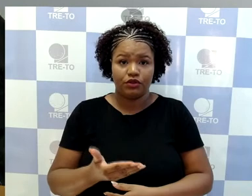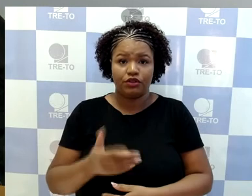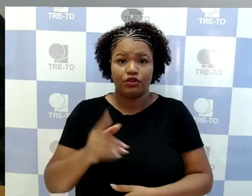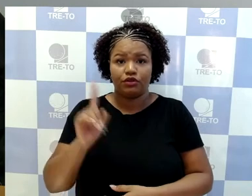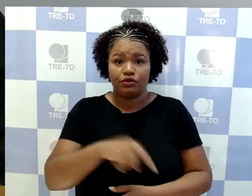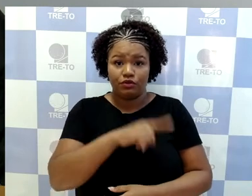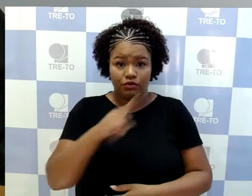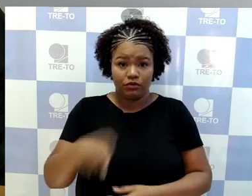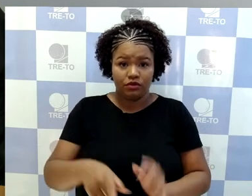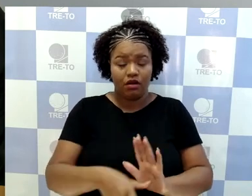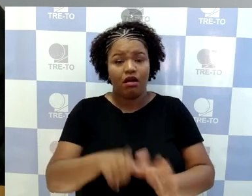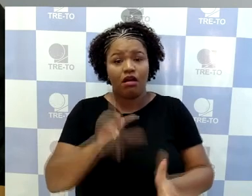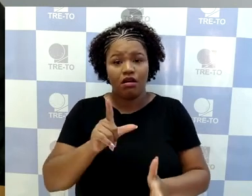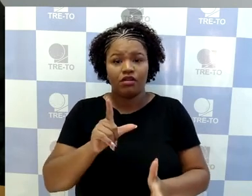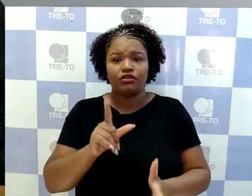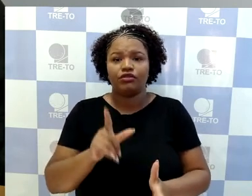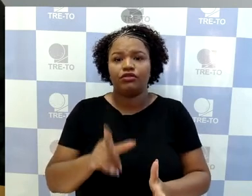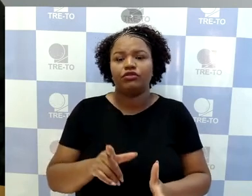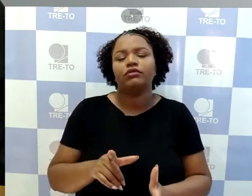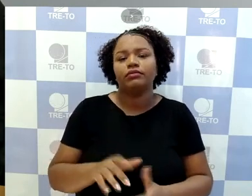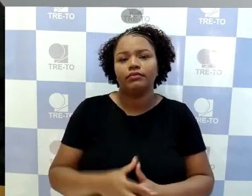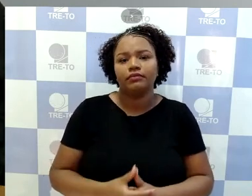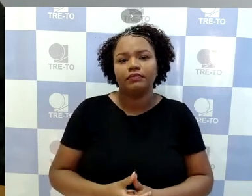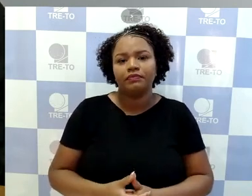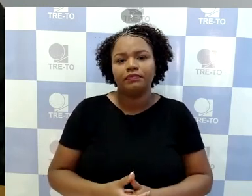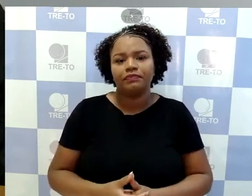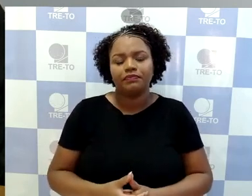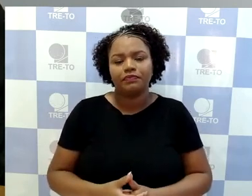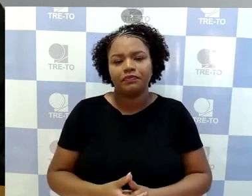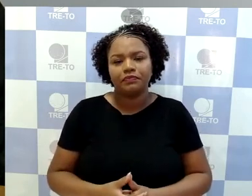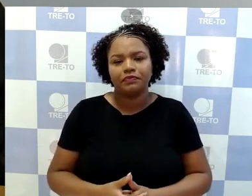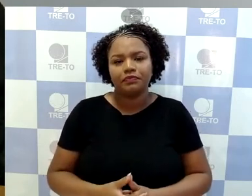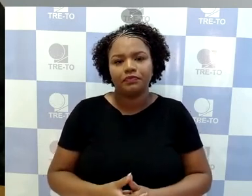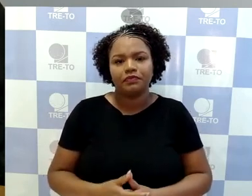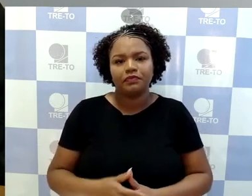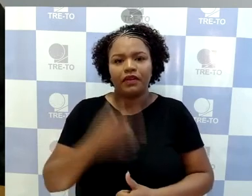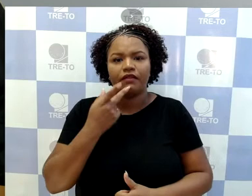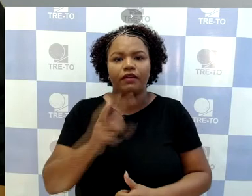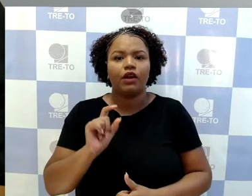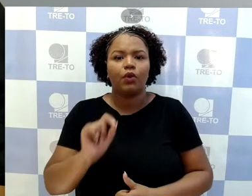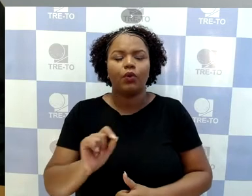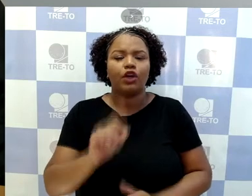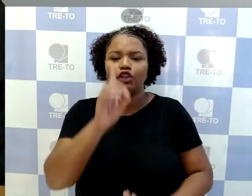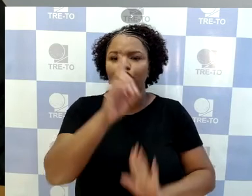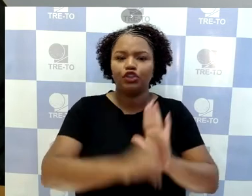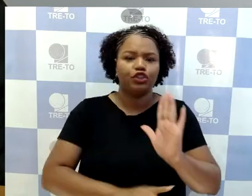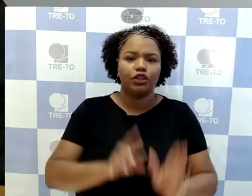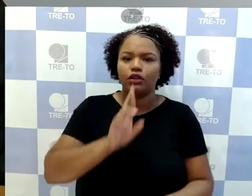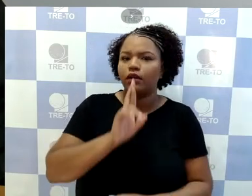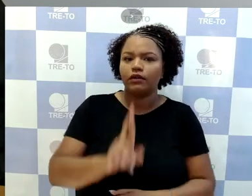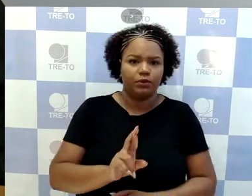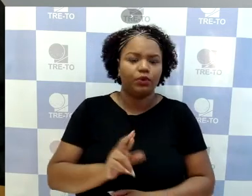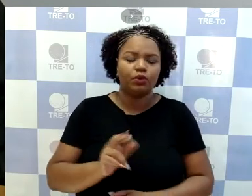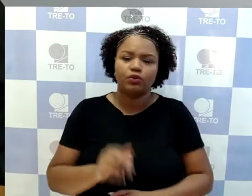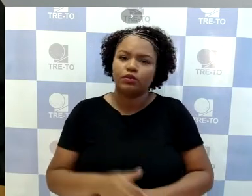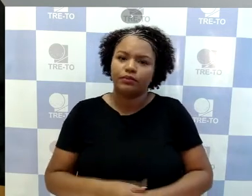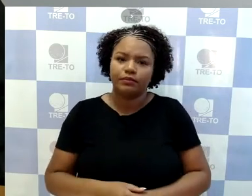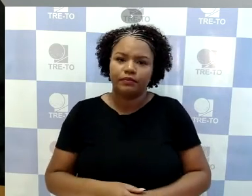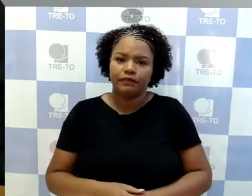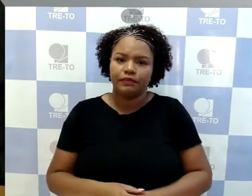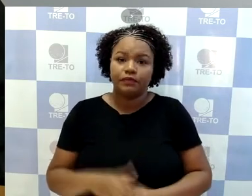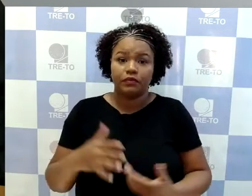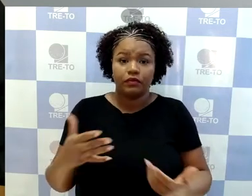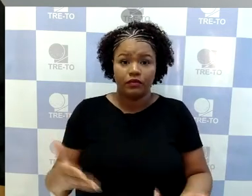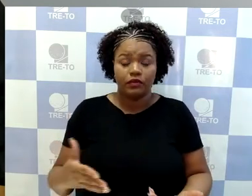ele traz nas suas razões apenas a questão de fundo do direito de resposta. A questão levantada aqui com